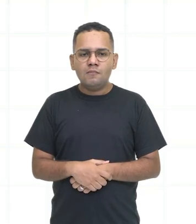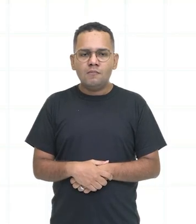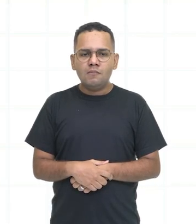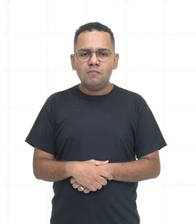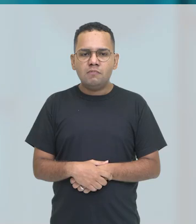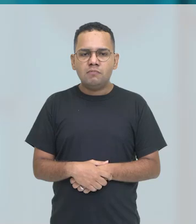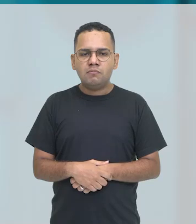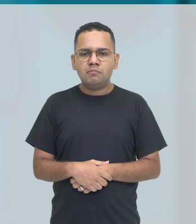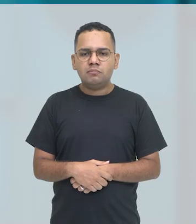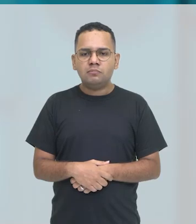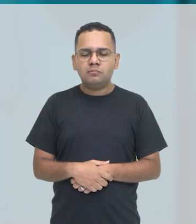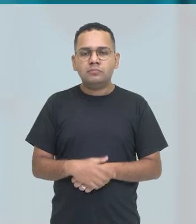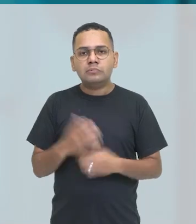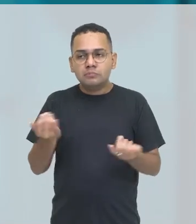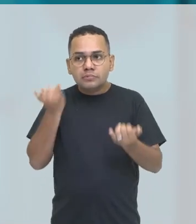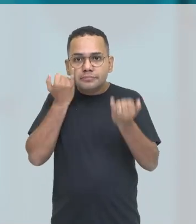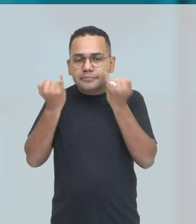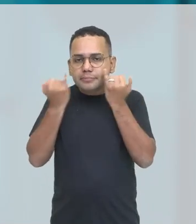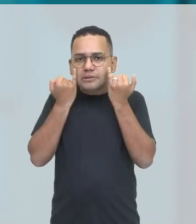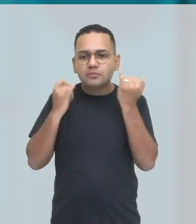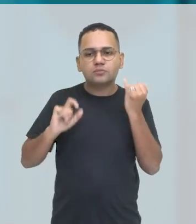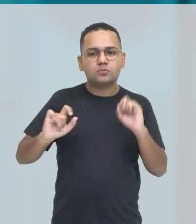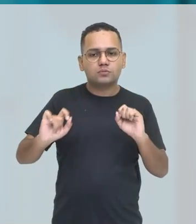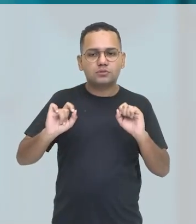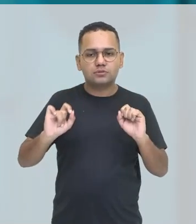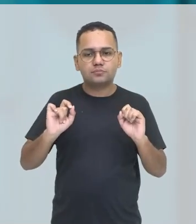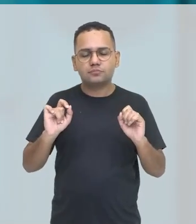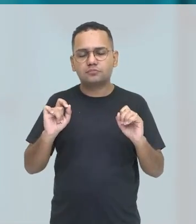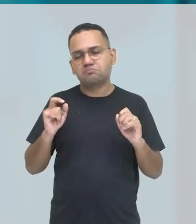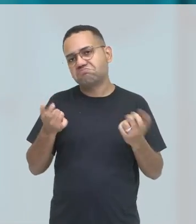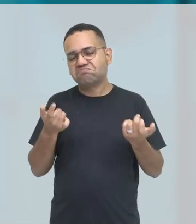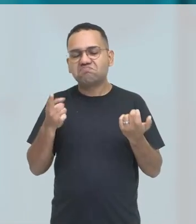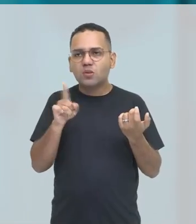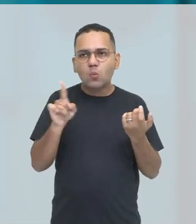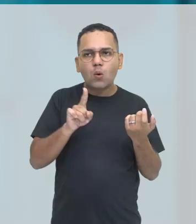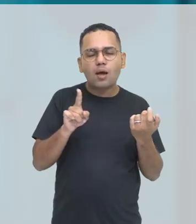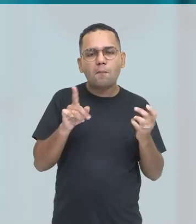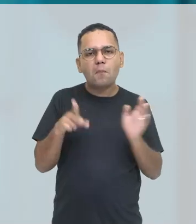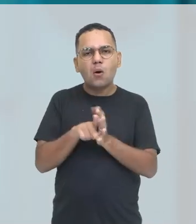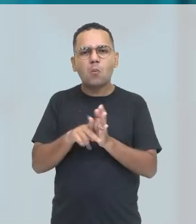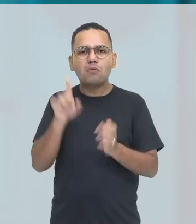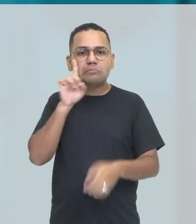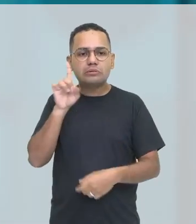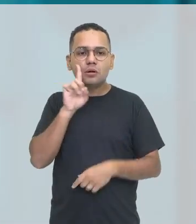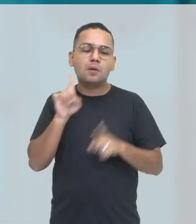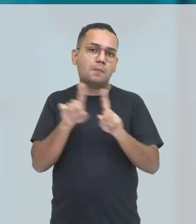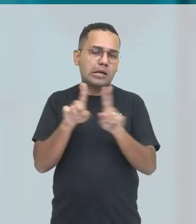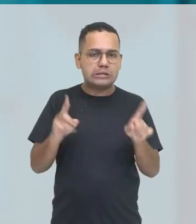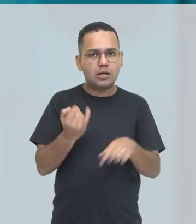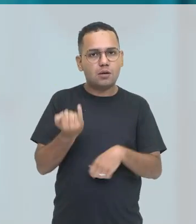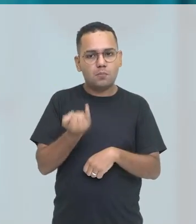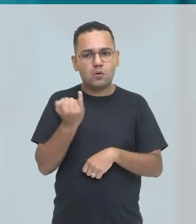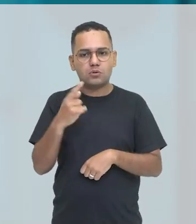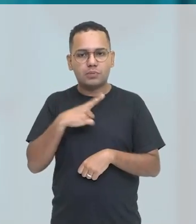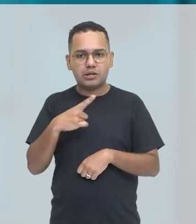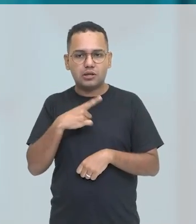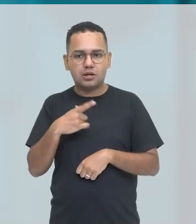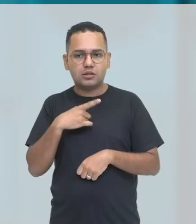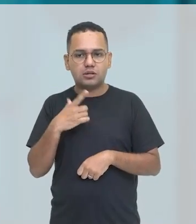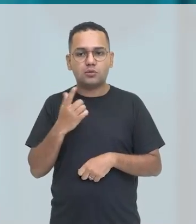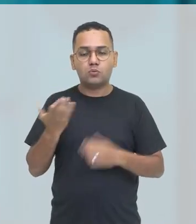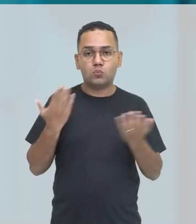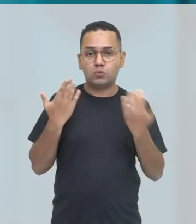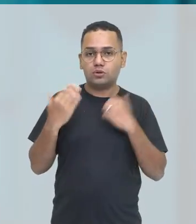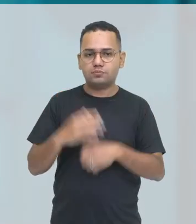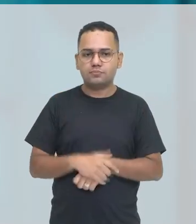que não são necessariamente expressões que nós utilizamos no nosso dia a dia, mas que são fundamentais para a gente desenvolver um diálogo. Por exemplo,